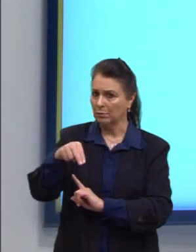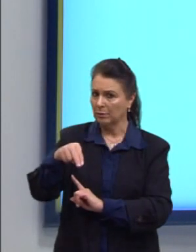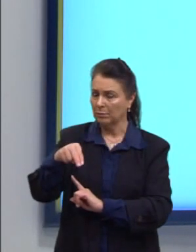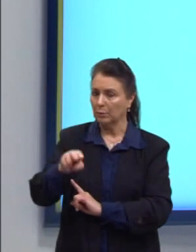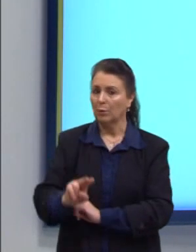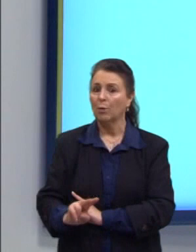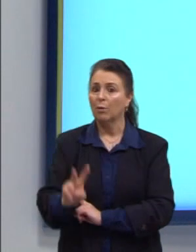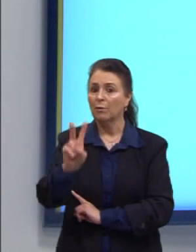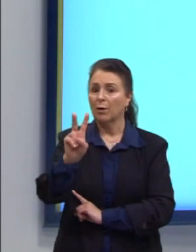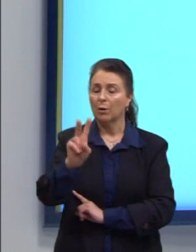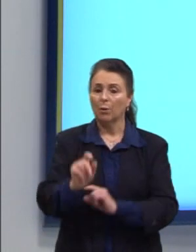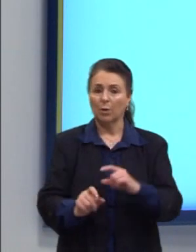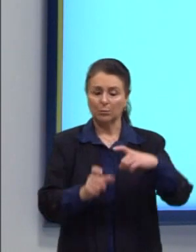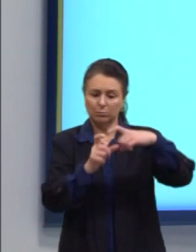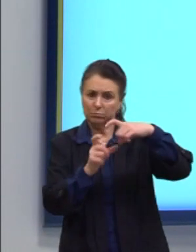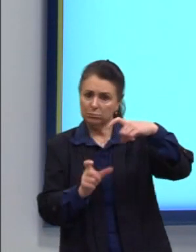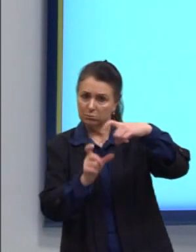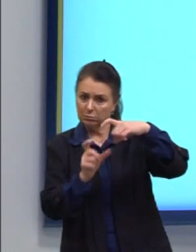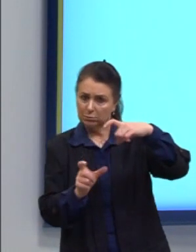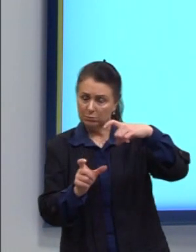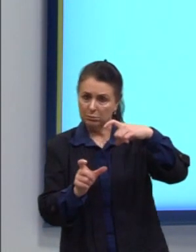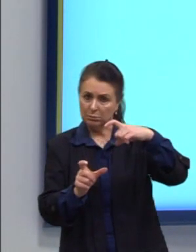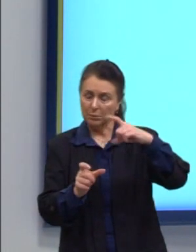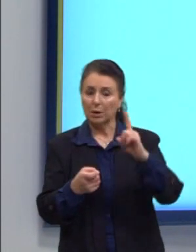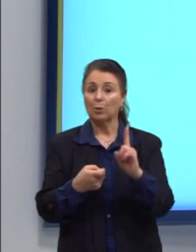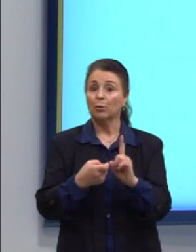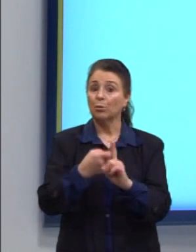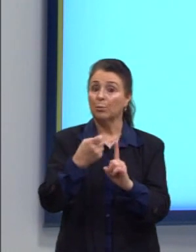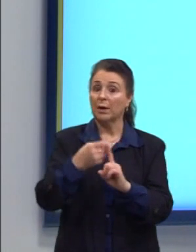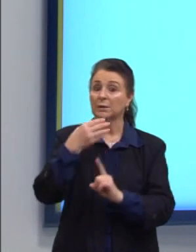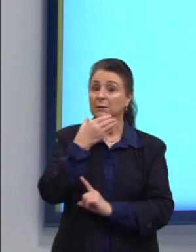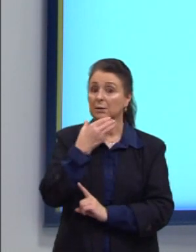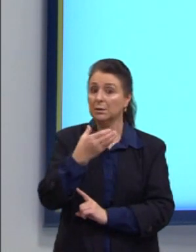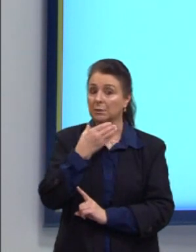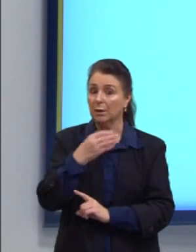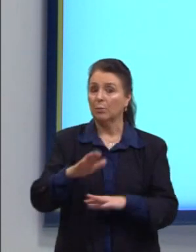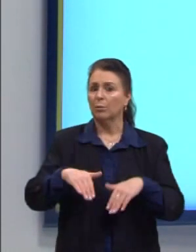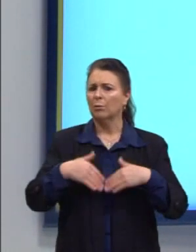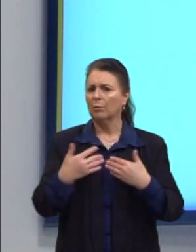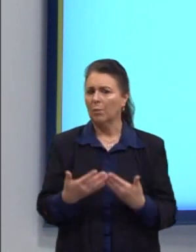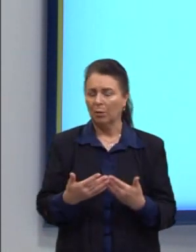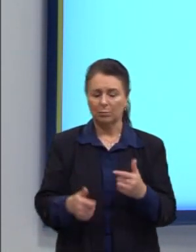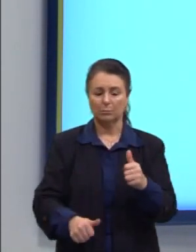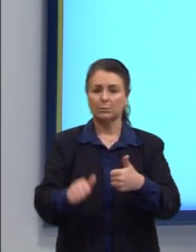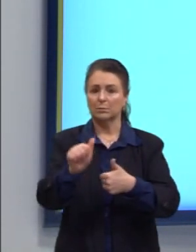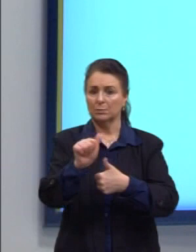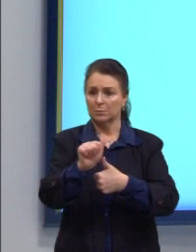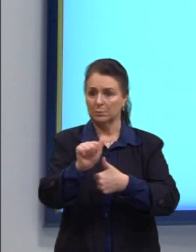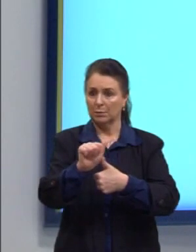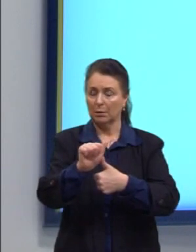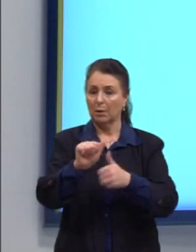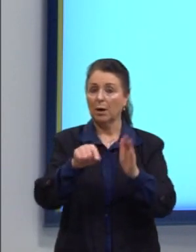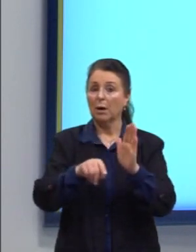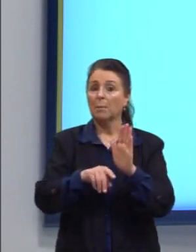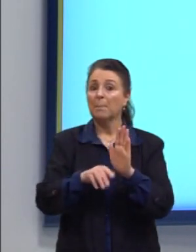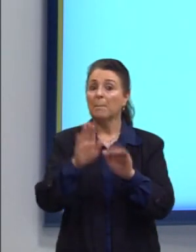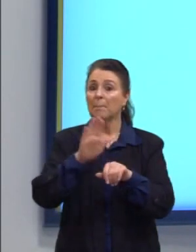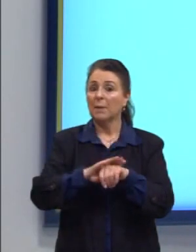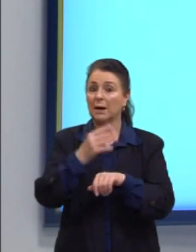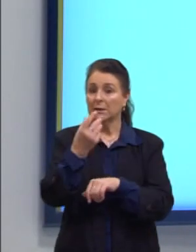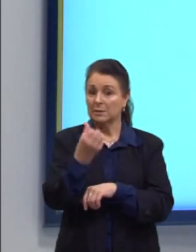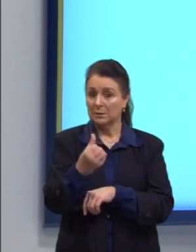fatura referente ao consumo no mês de dezembro foi na letra A, superior a 65 reais,